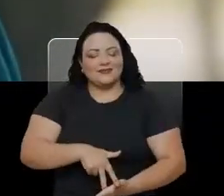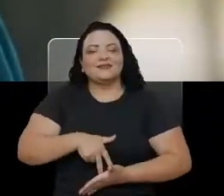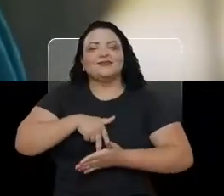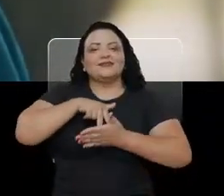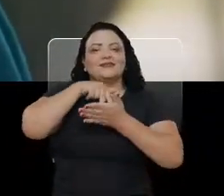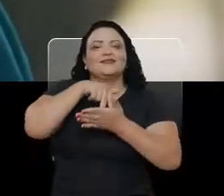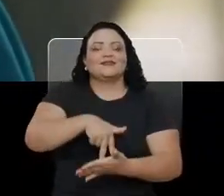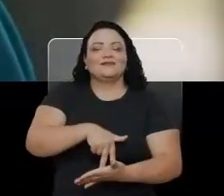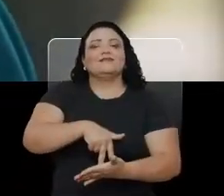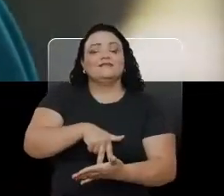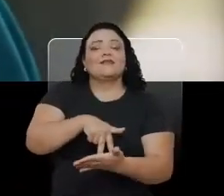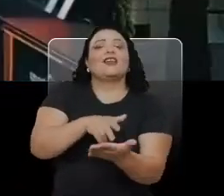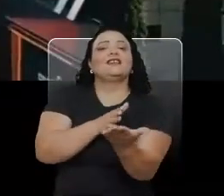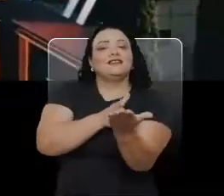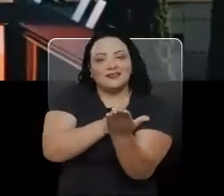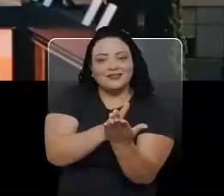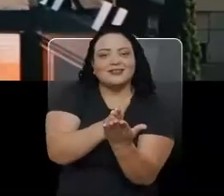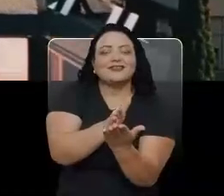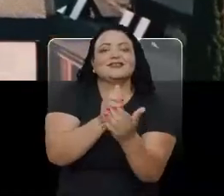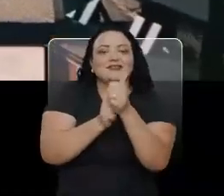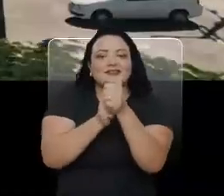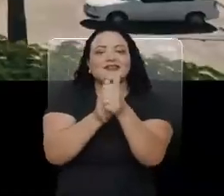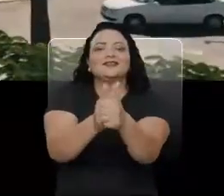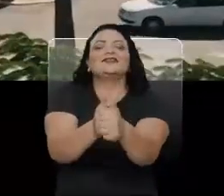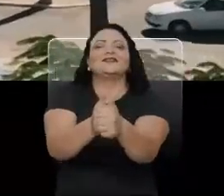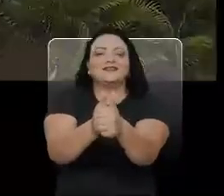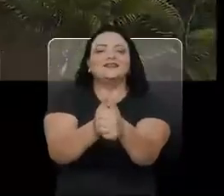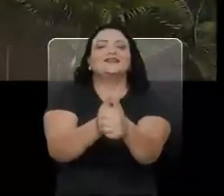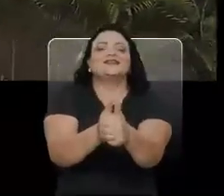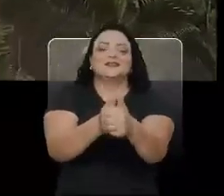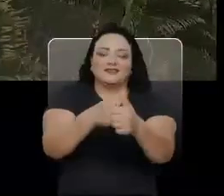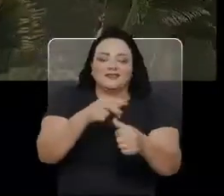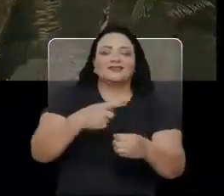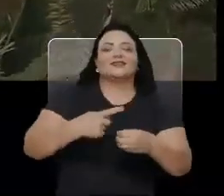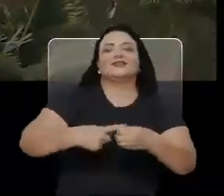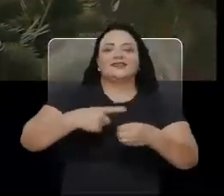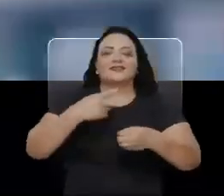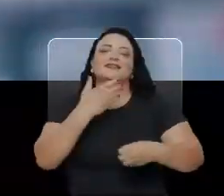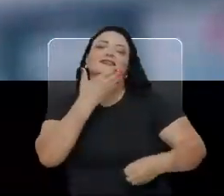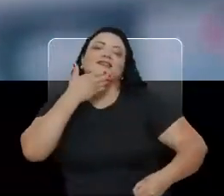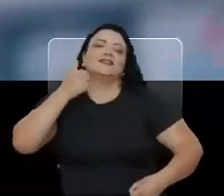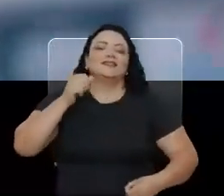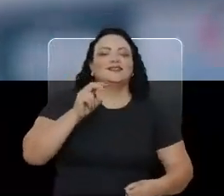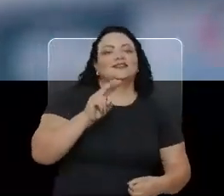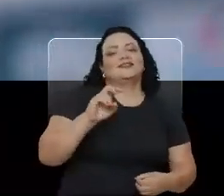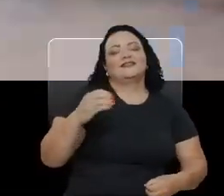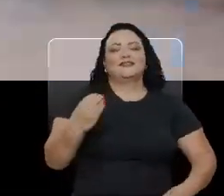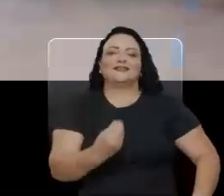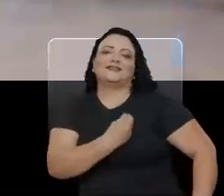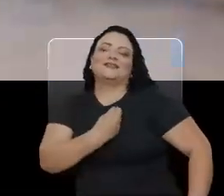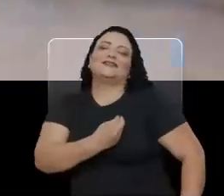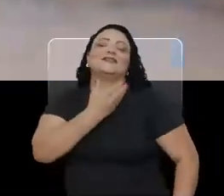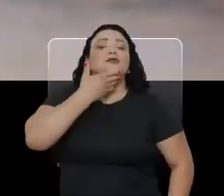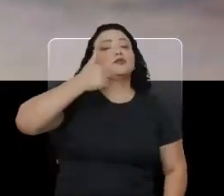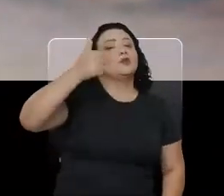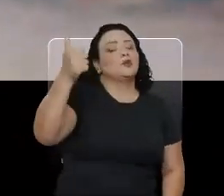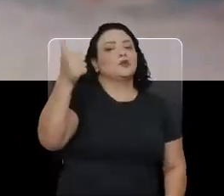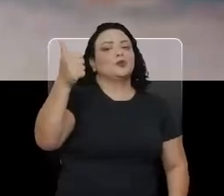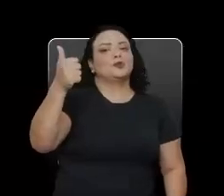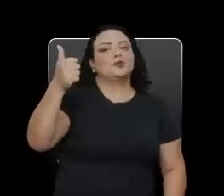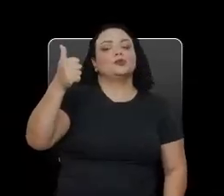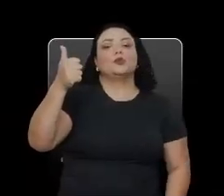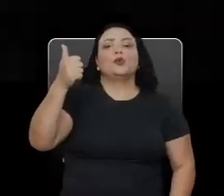com a cabeça erguida Segue mudando essa cidade, segue melhorando a nossa vida